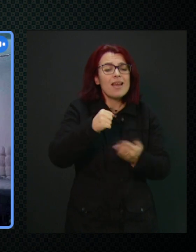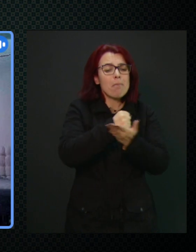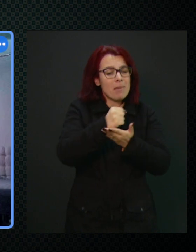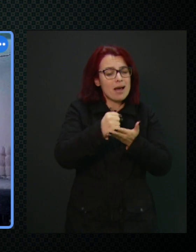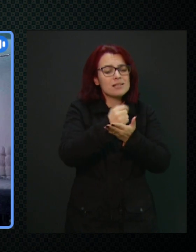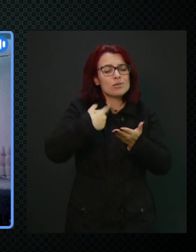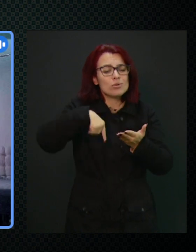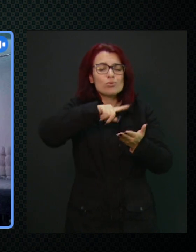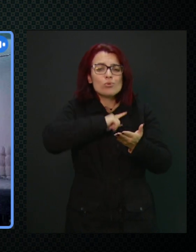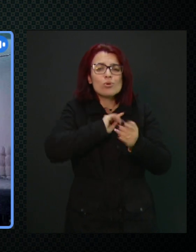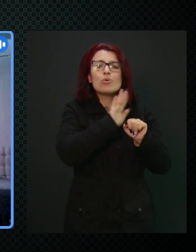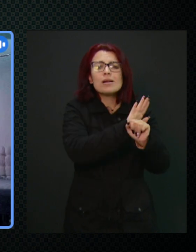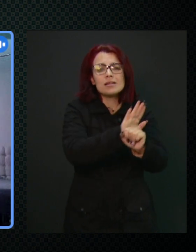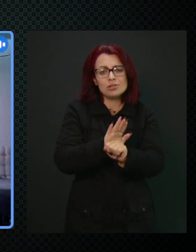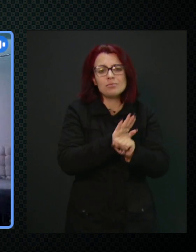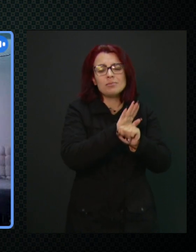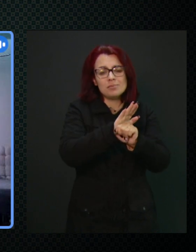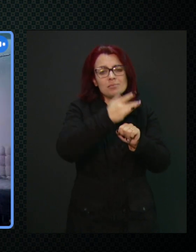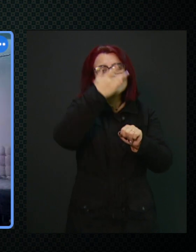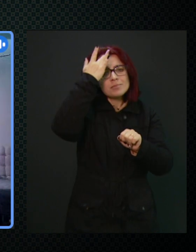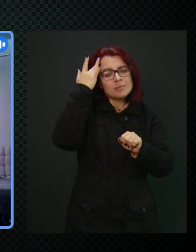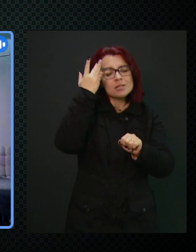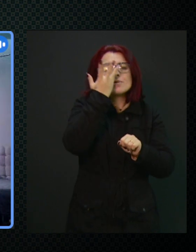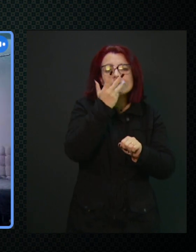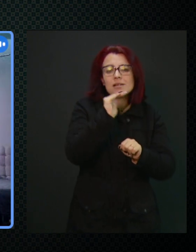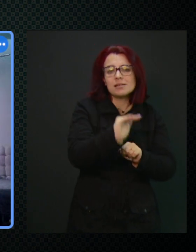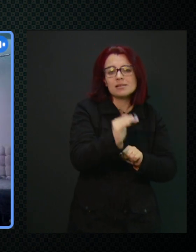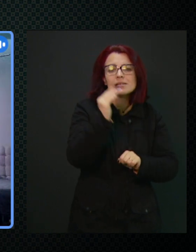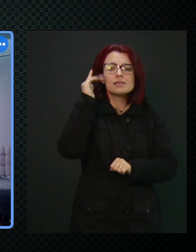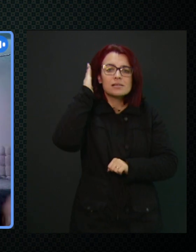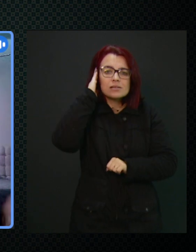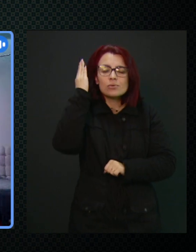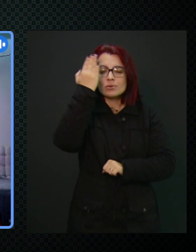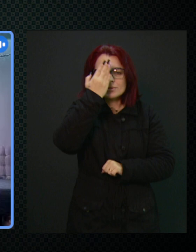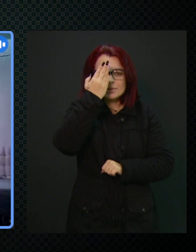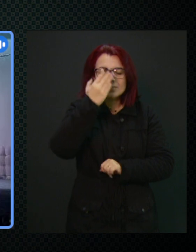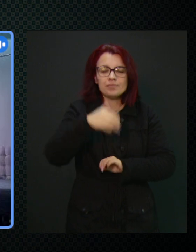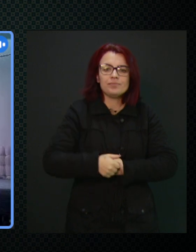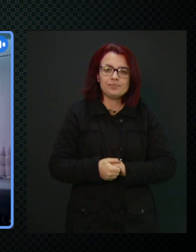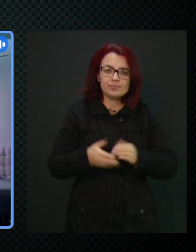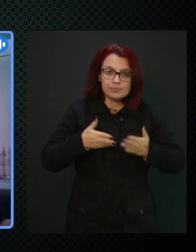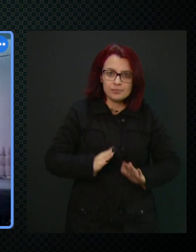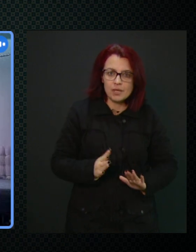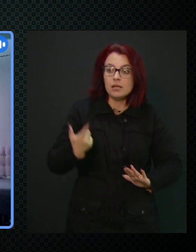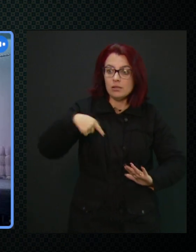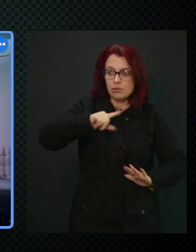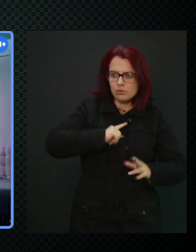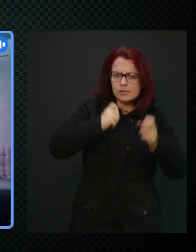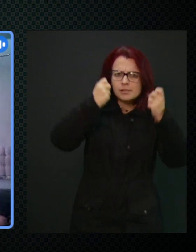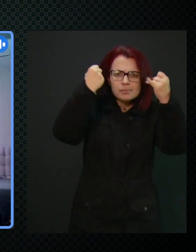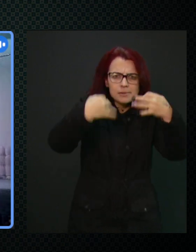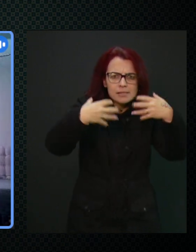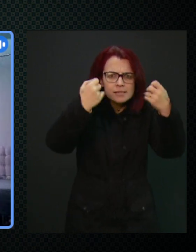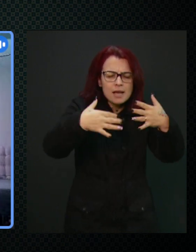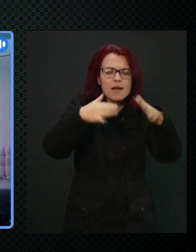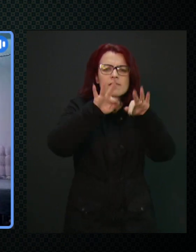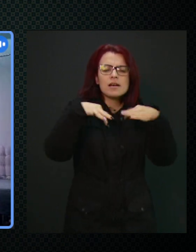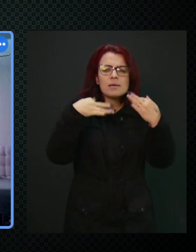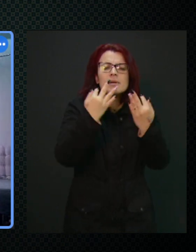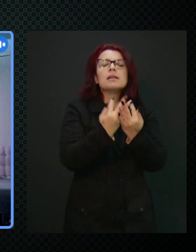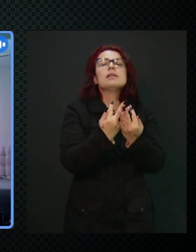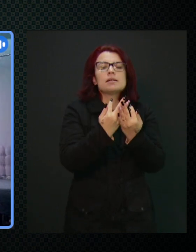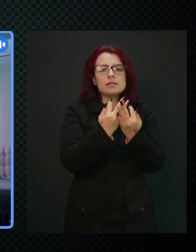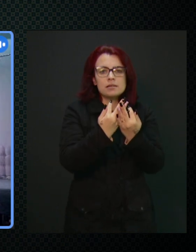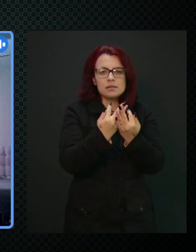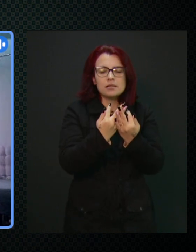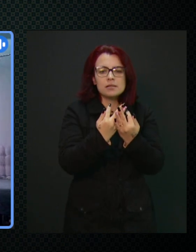atendimento às crianças com surdo-cegueira congênita, né? Explicar para a família, porque esse bebê está conosco